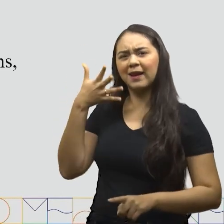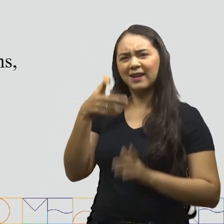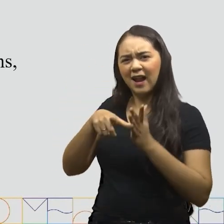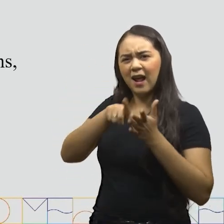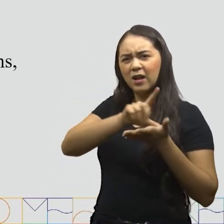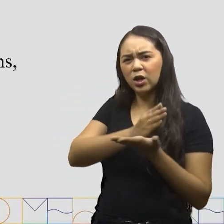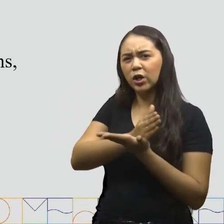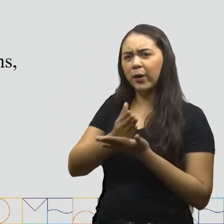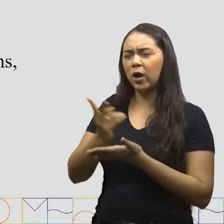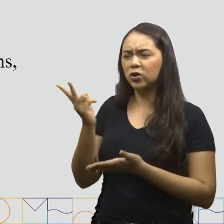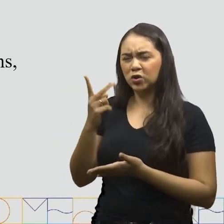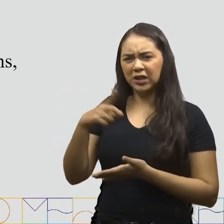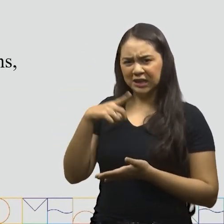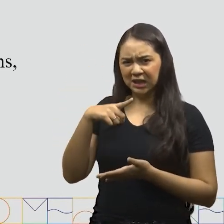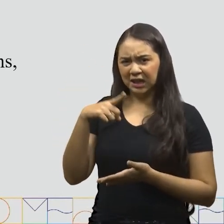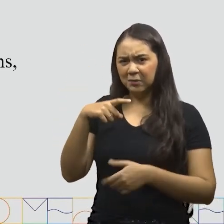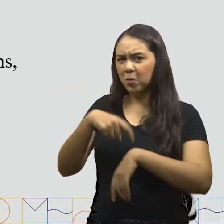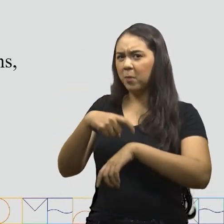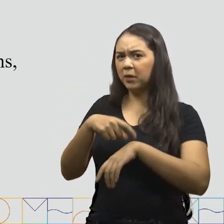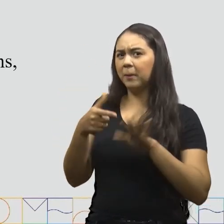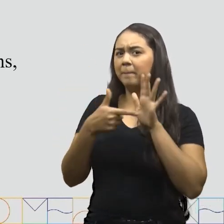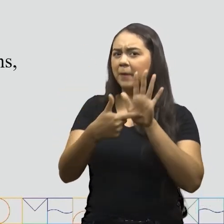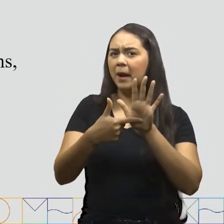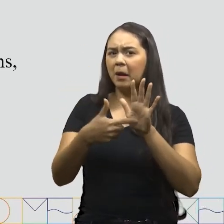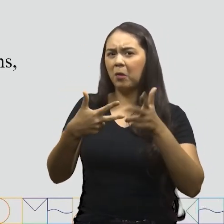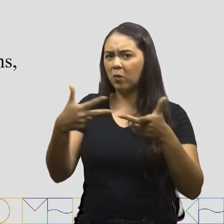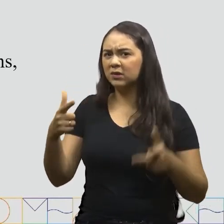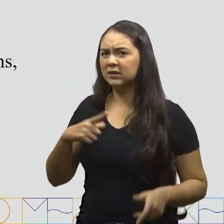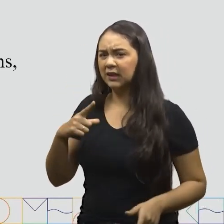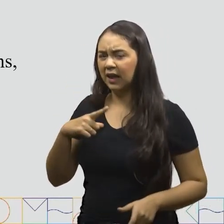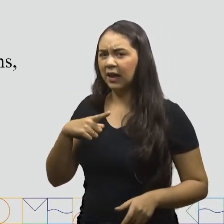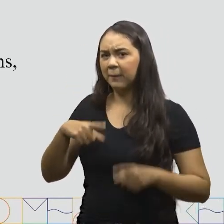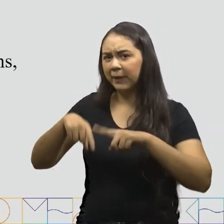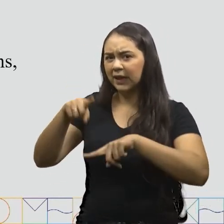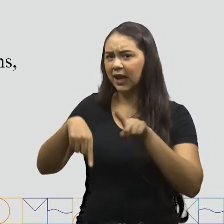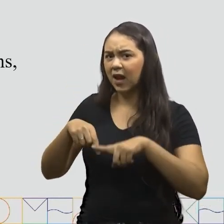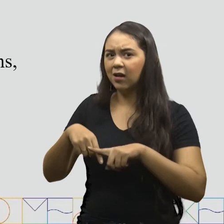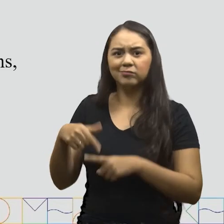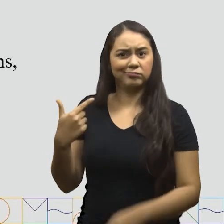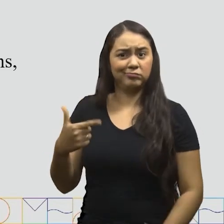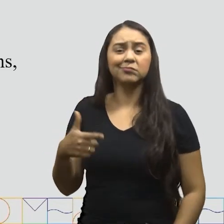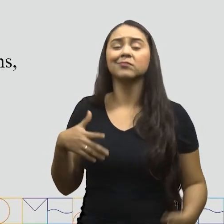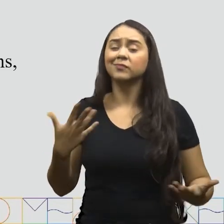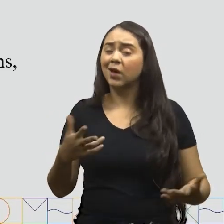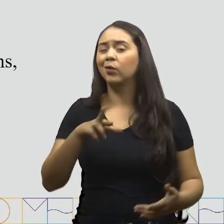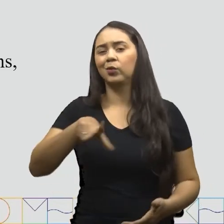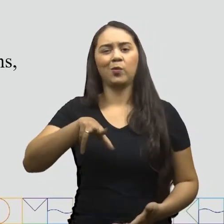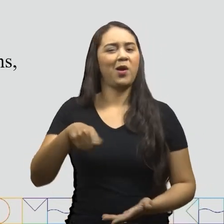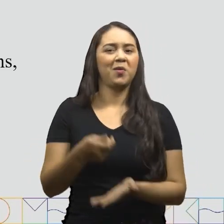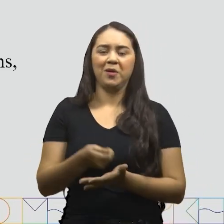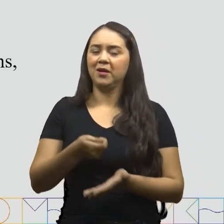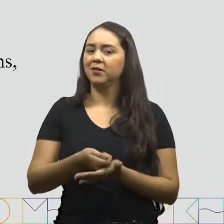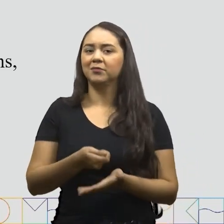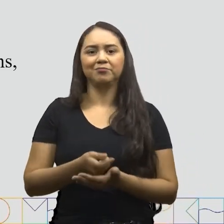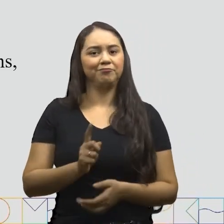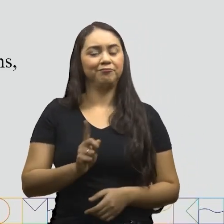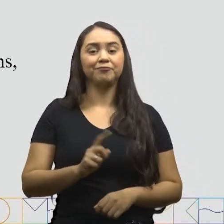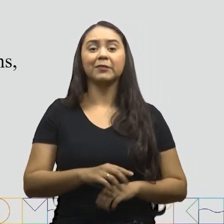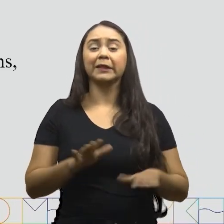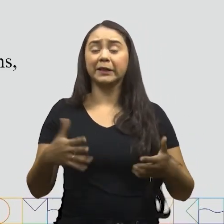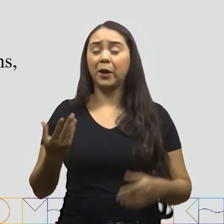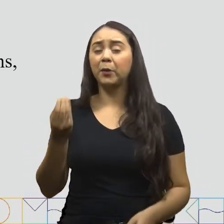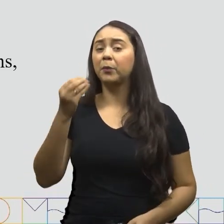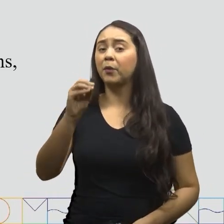Trouxeram recursos na sua apresentação? Não, não é mesmo? Portanto Não são obrigatórios Então